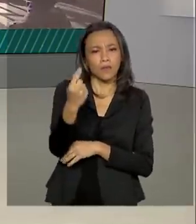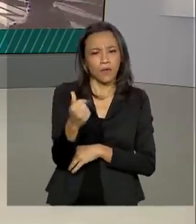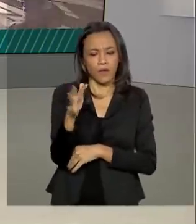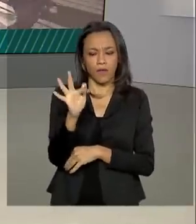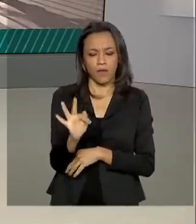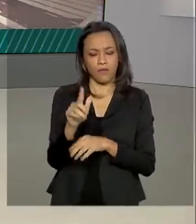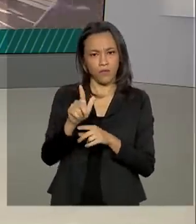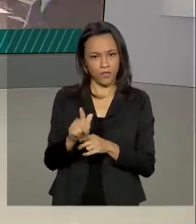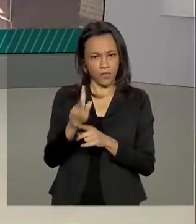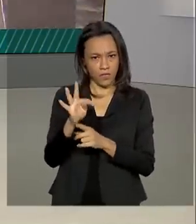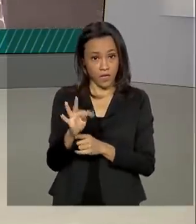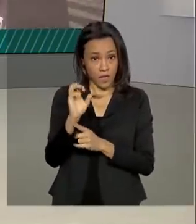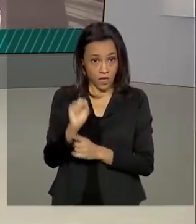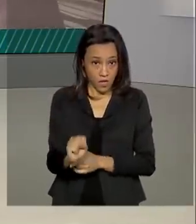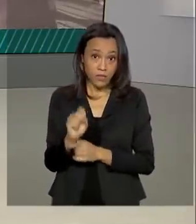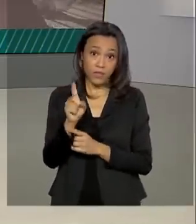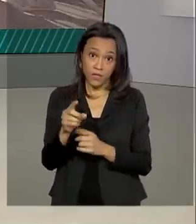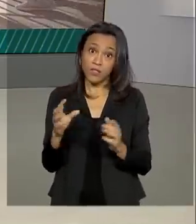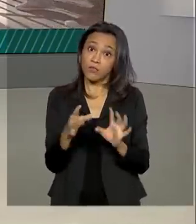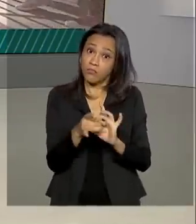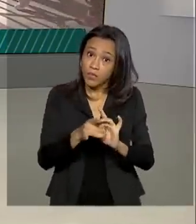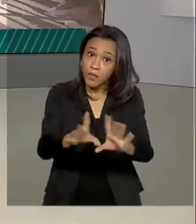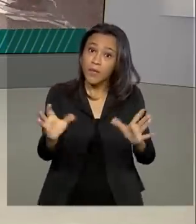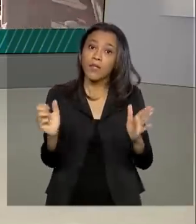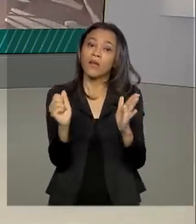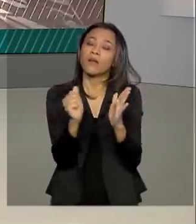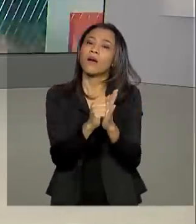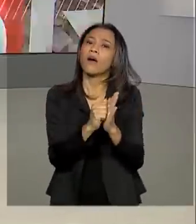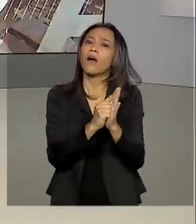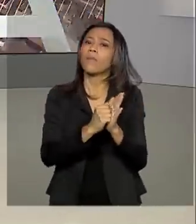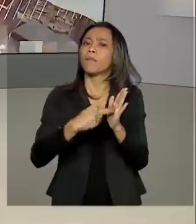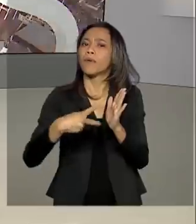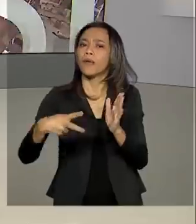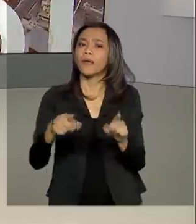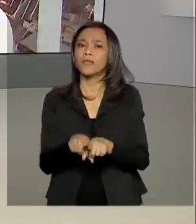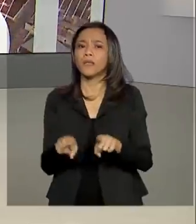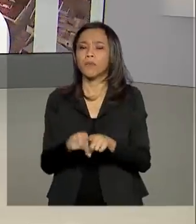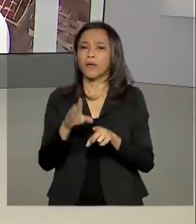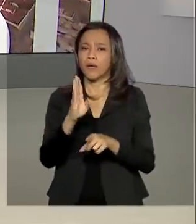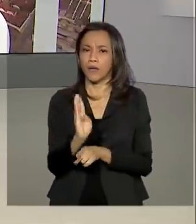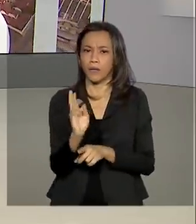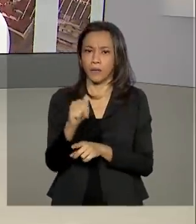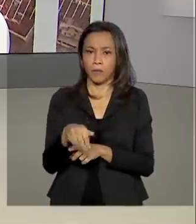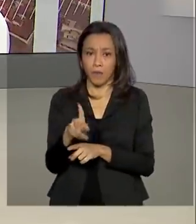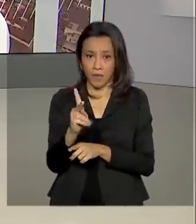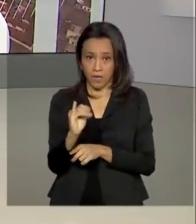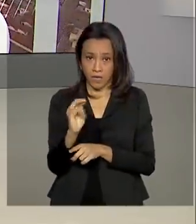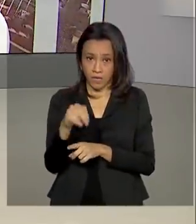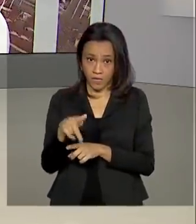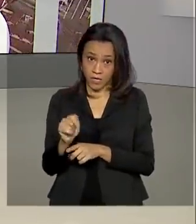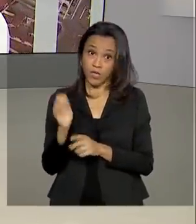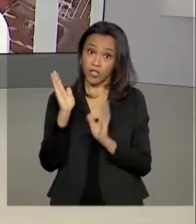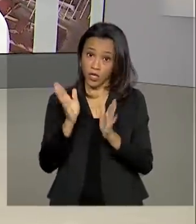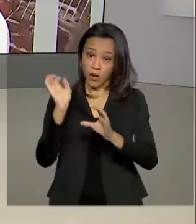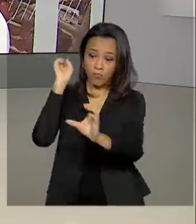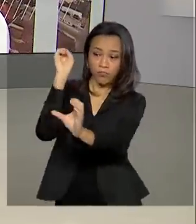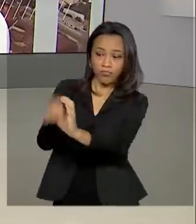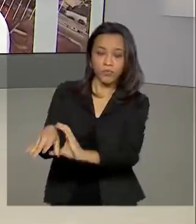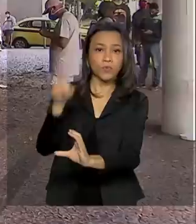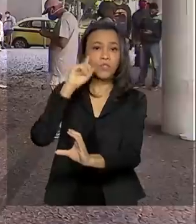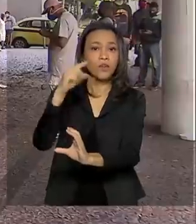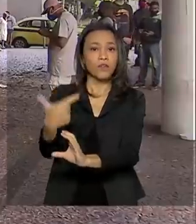libera hoje a consulta pelo aplicativo e pelo Internet Banking. O dinheiro começa a ser creditado no dia 29 de junho.